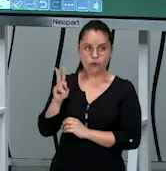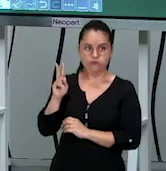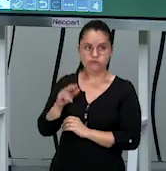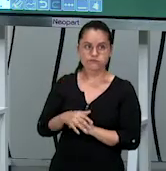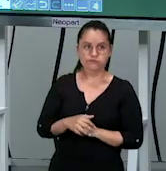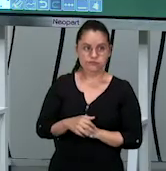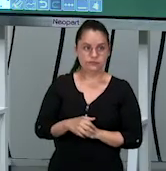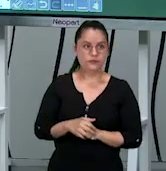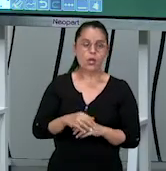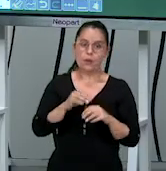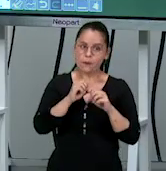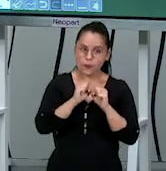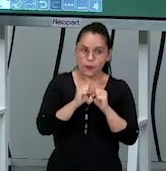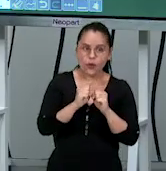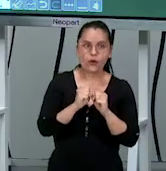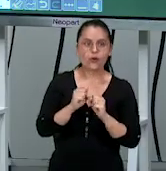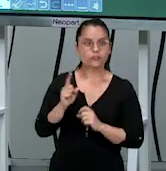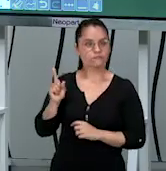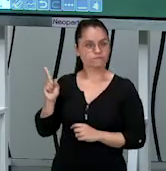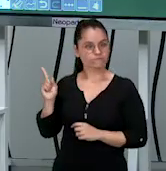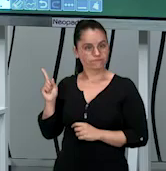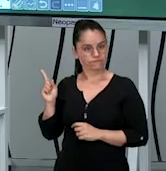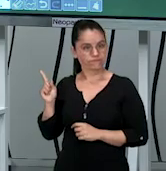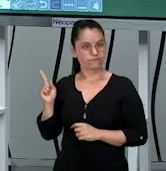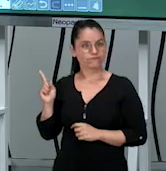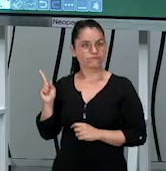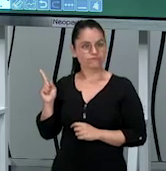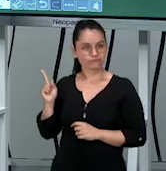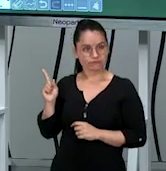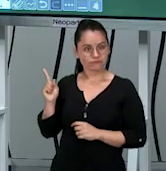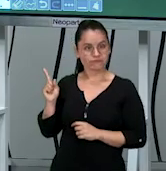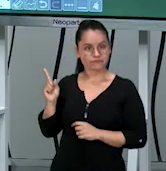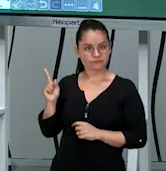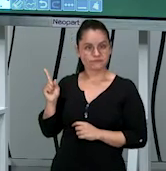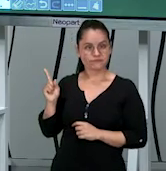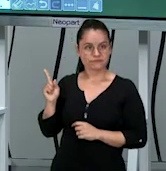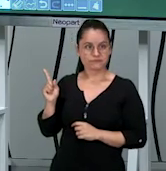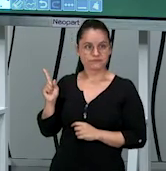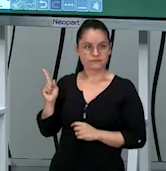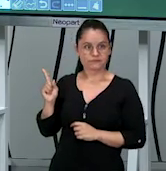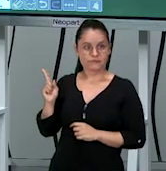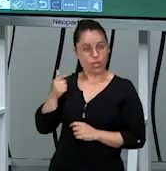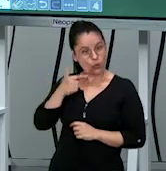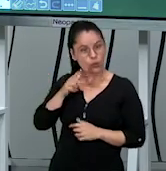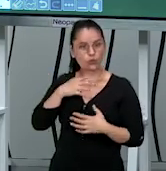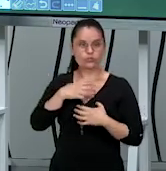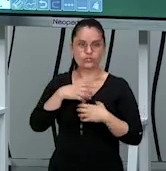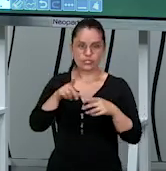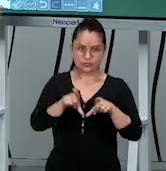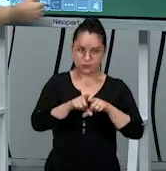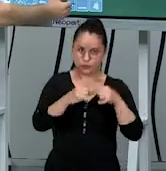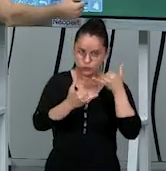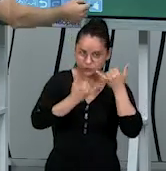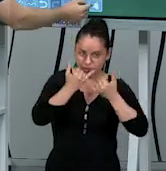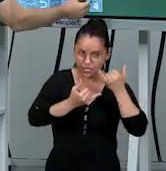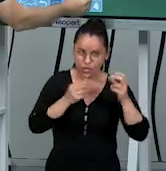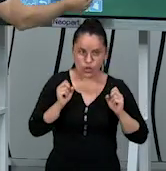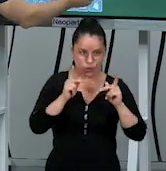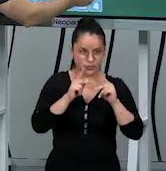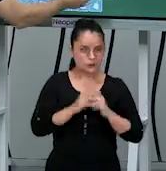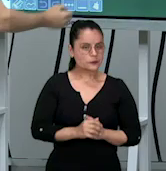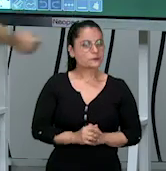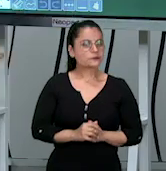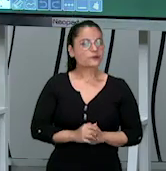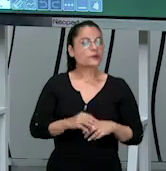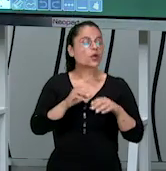ali ó cortada eu posso jogar a bola aqui de manchete pra ela bater e voltar pra mim é uma outra maneira também tá certo? eu